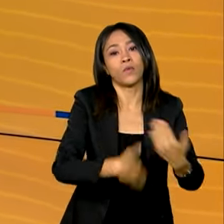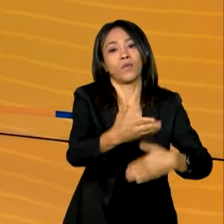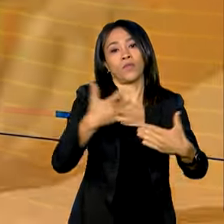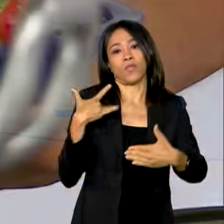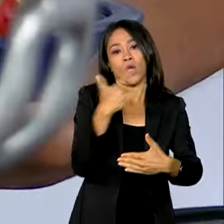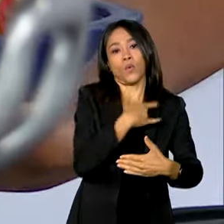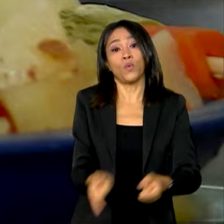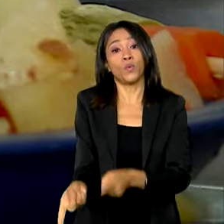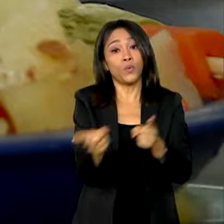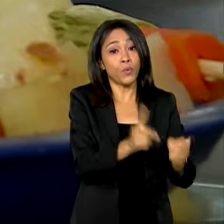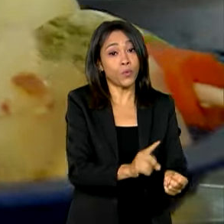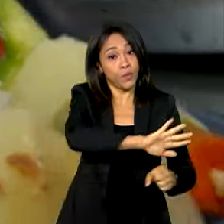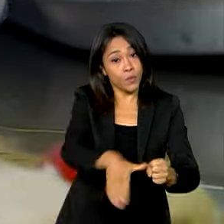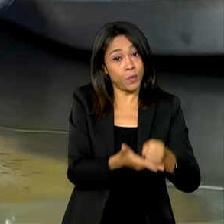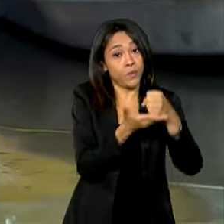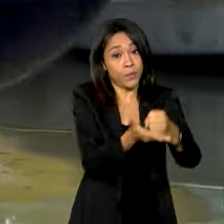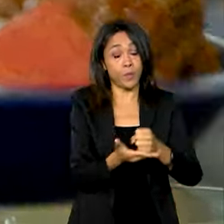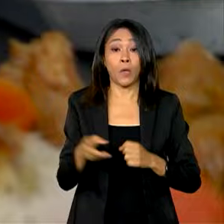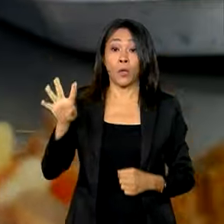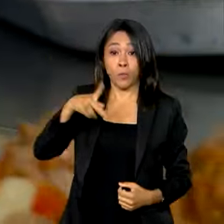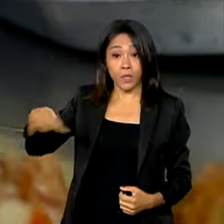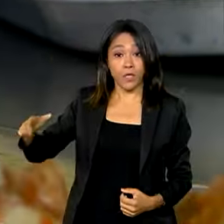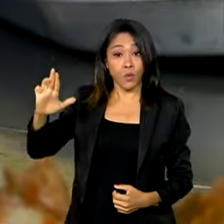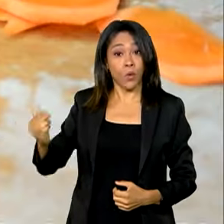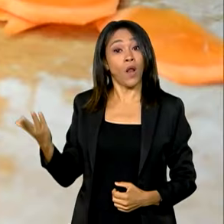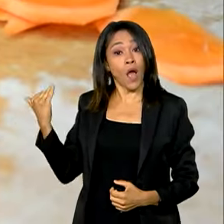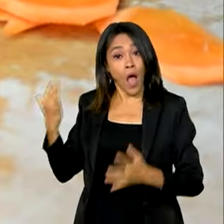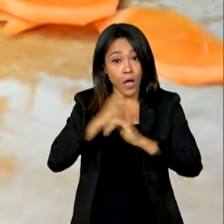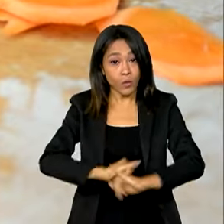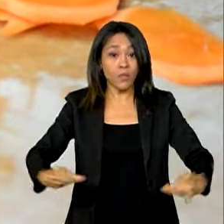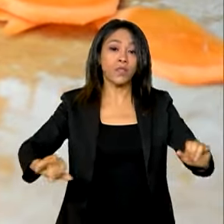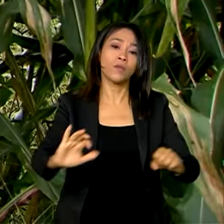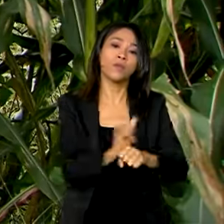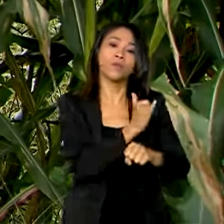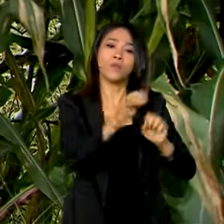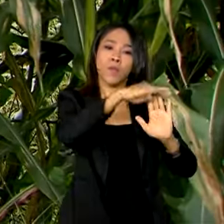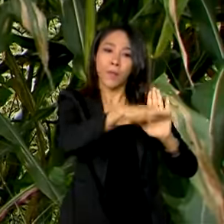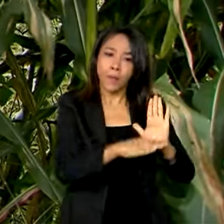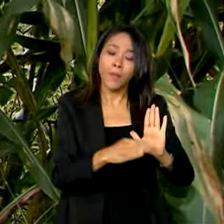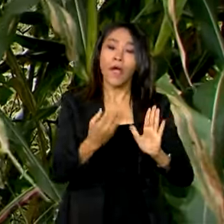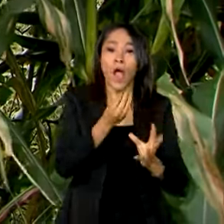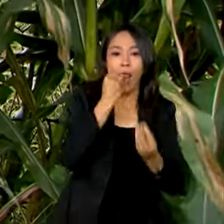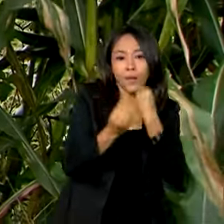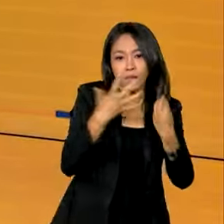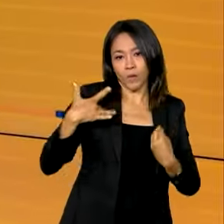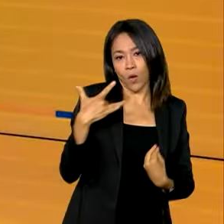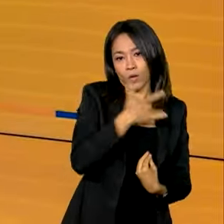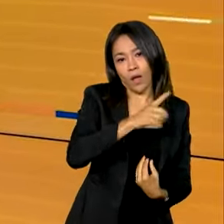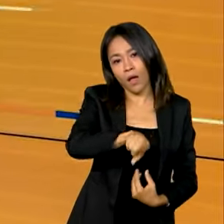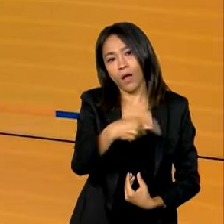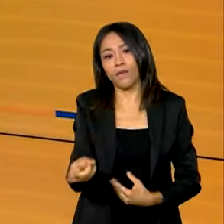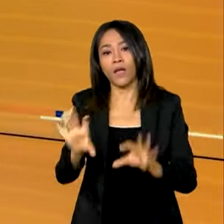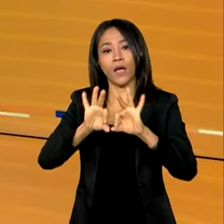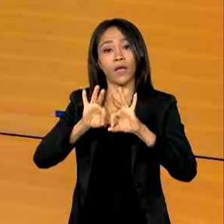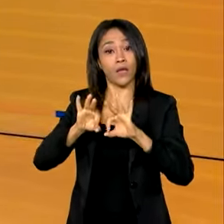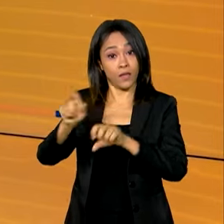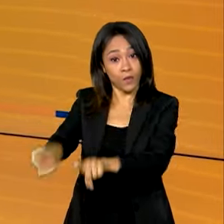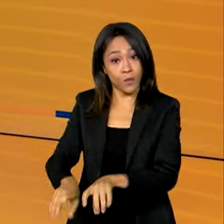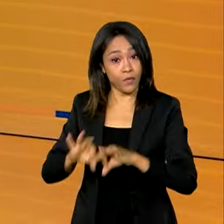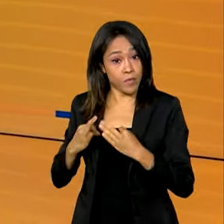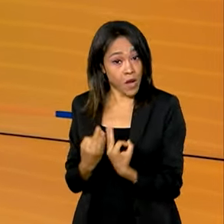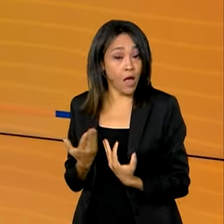O presidente Lula anuncia medidas que priorizam a alimentação saudável e a agricultura familiar. O governo federal